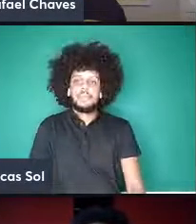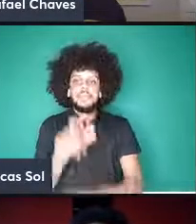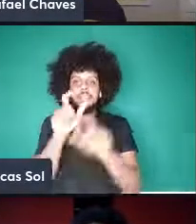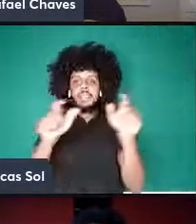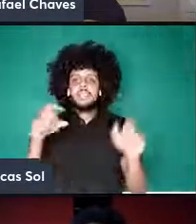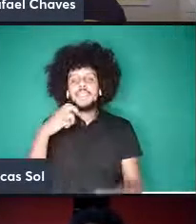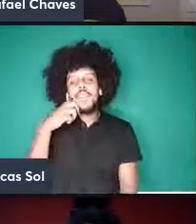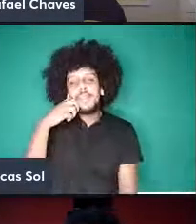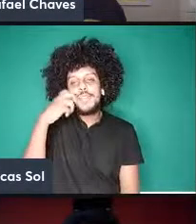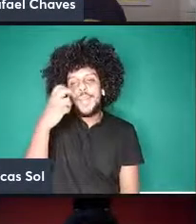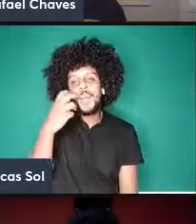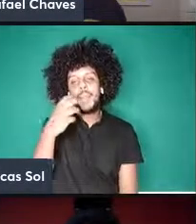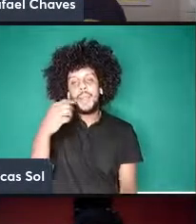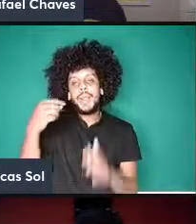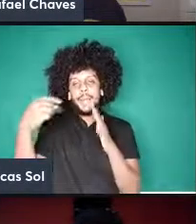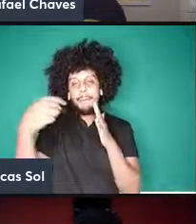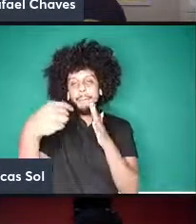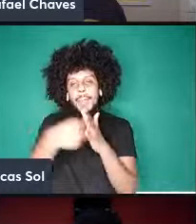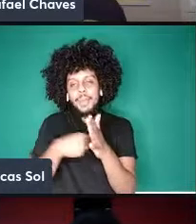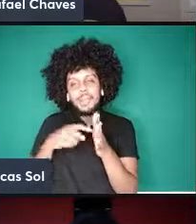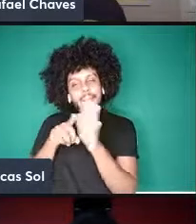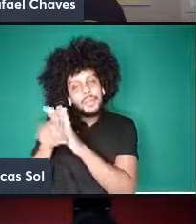façam suas perguntas